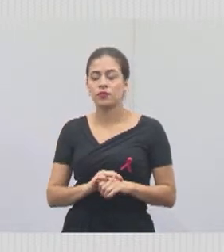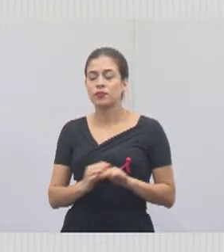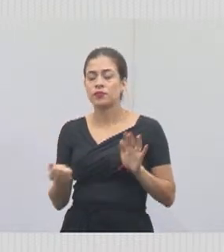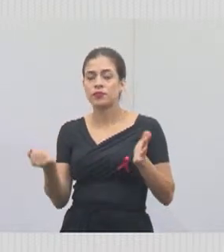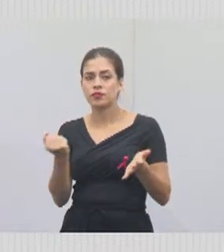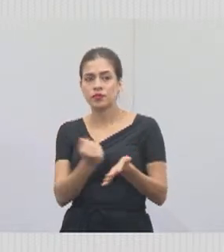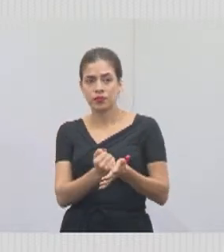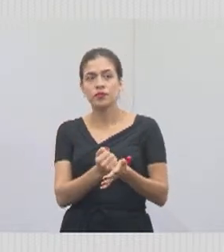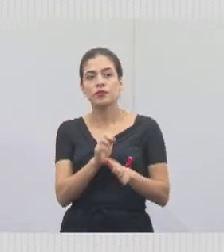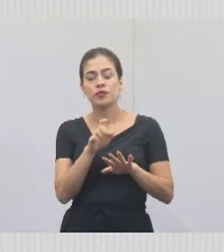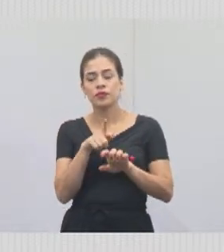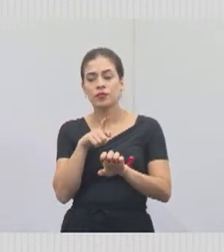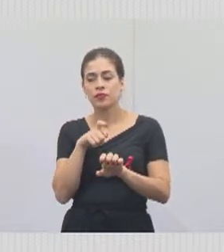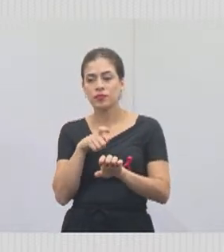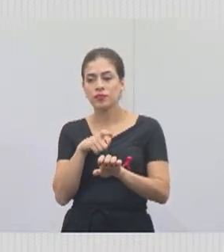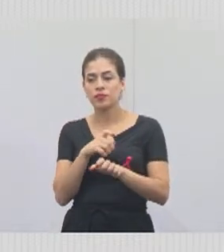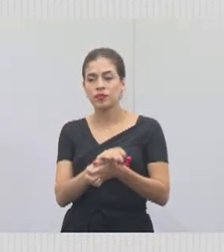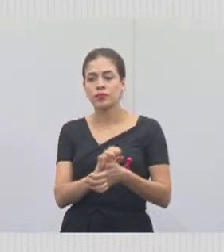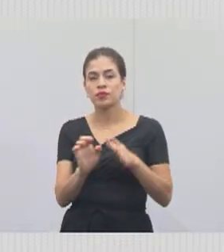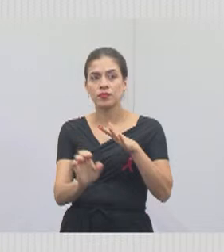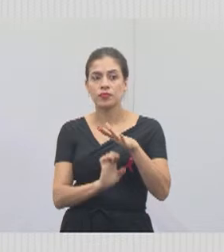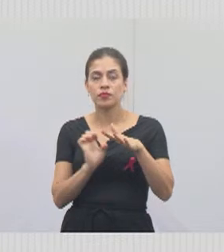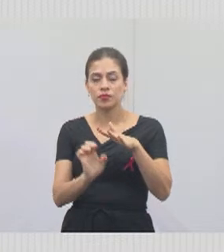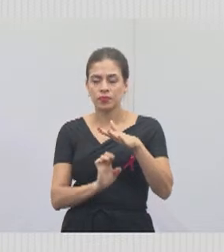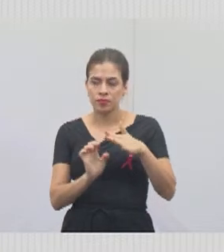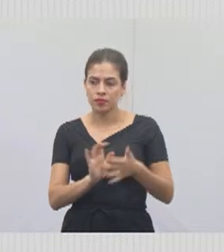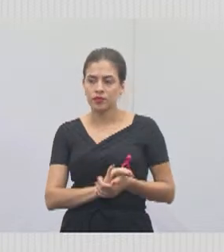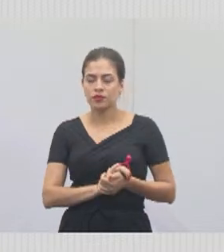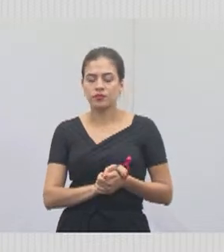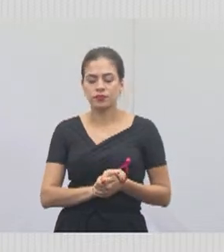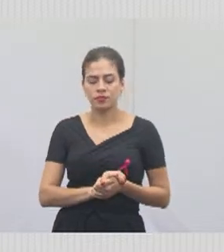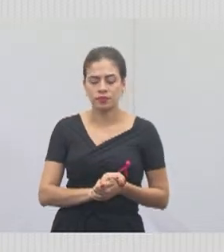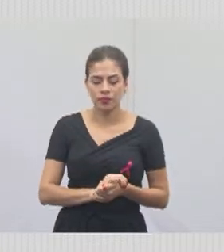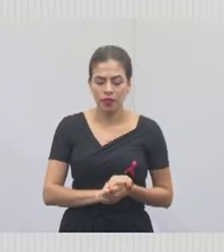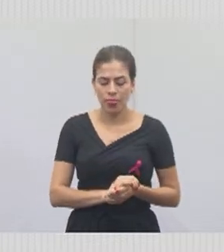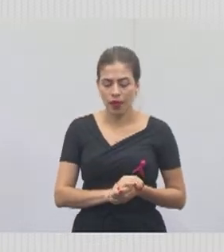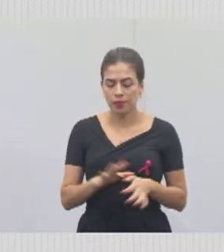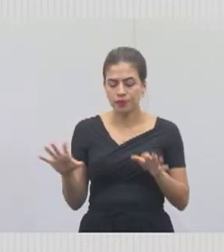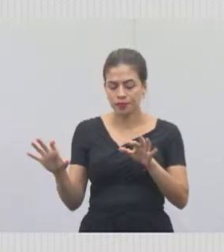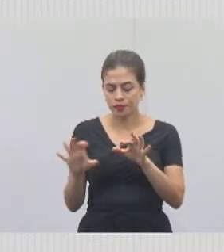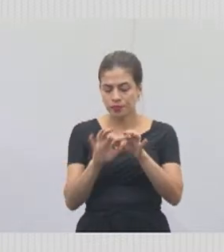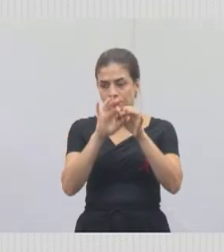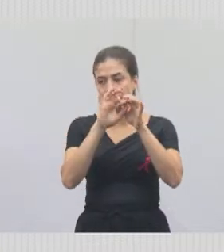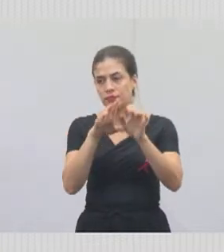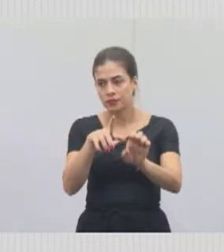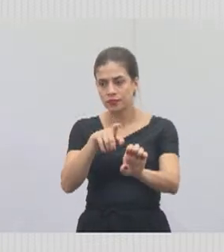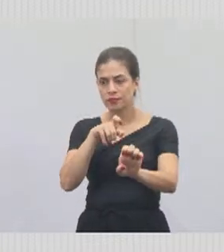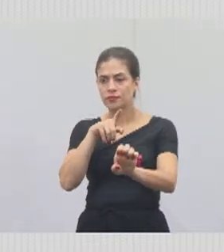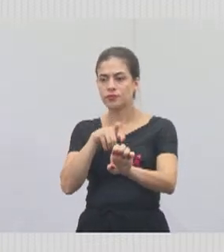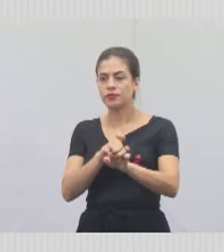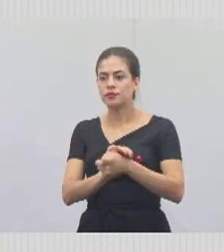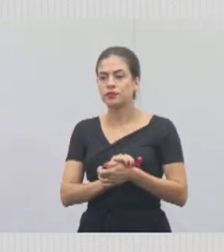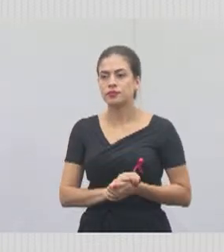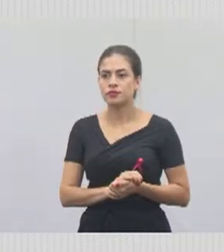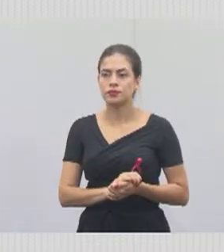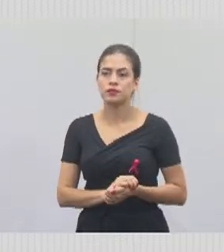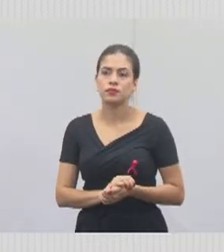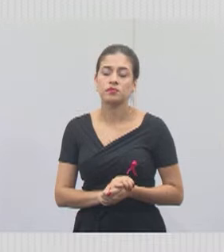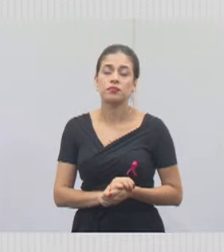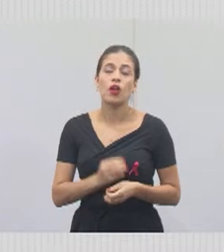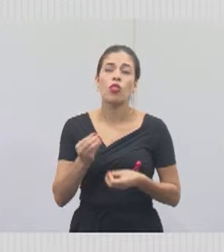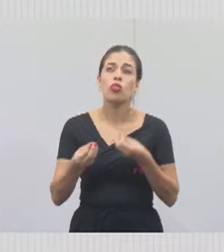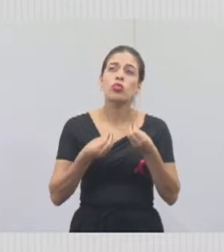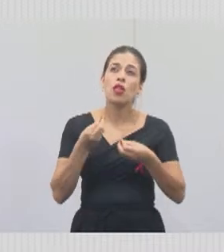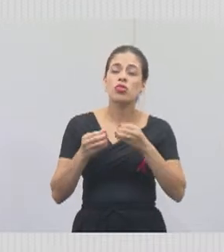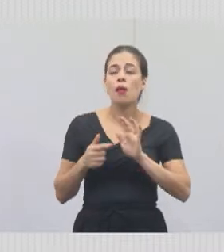Bom, fora isso, o Conecta Empreendedorismo foi justamente uma maneira de